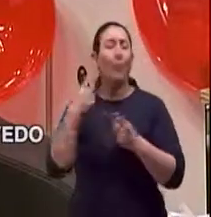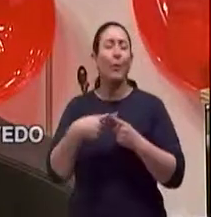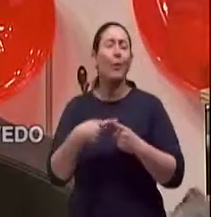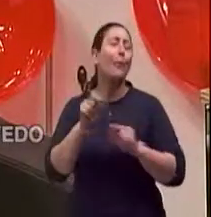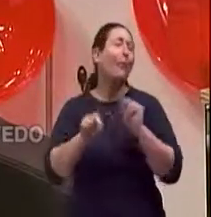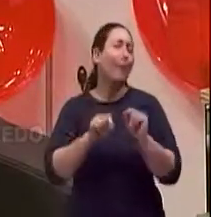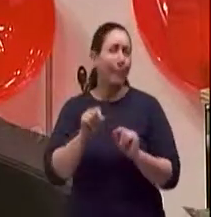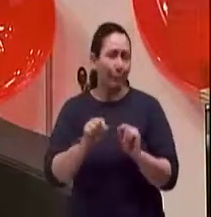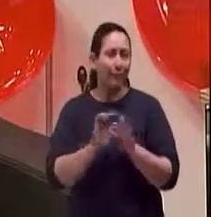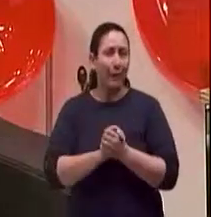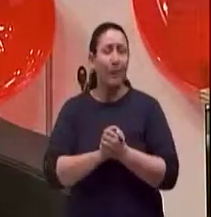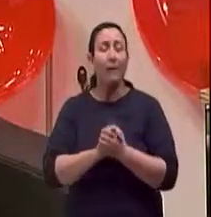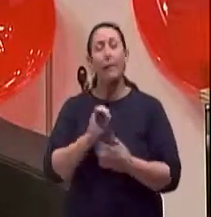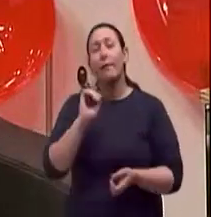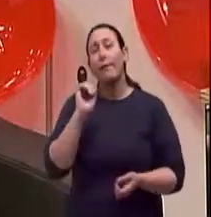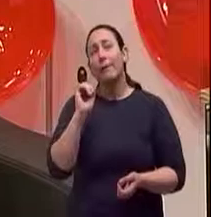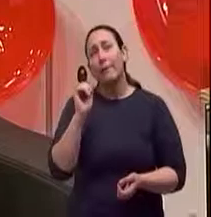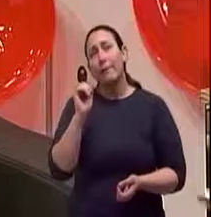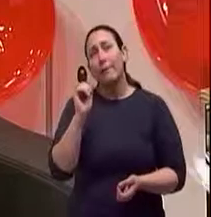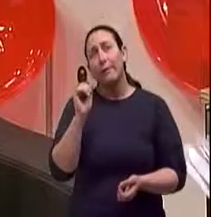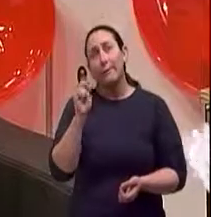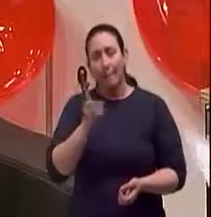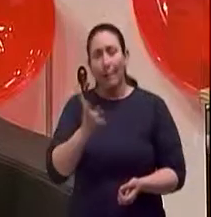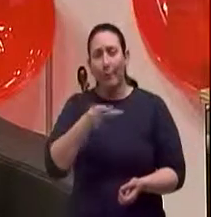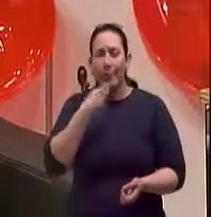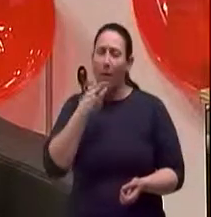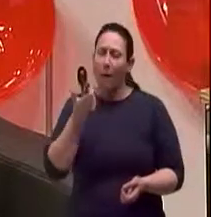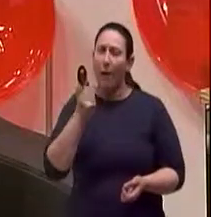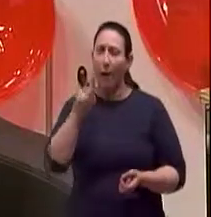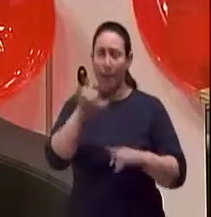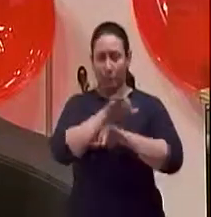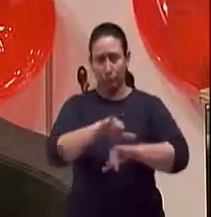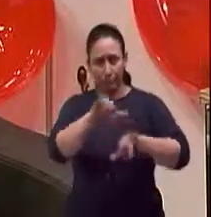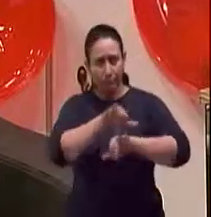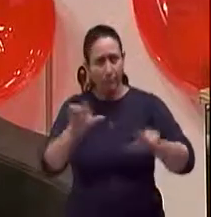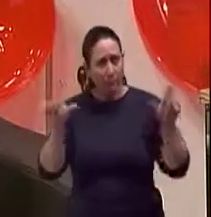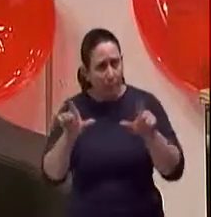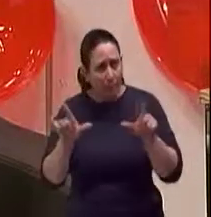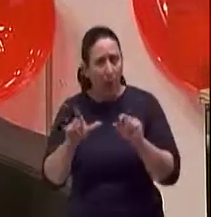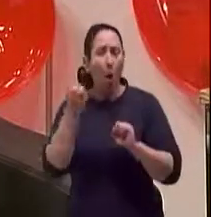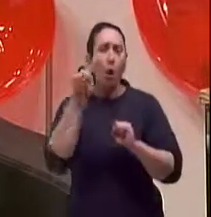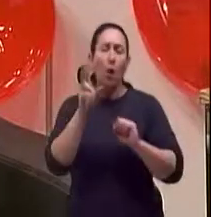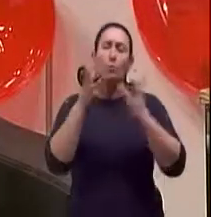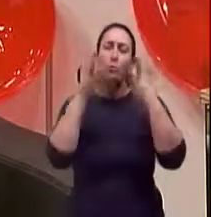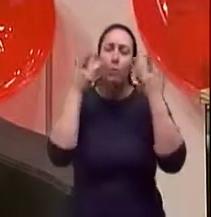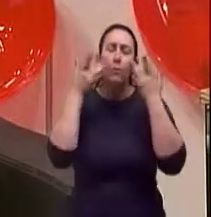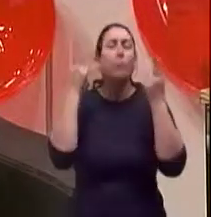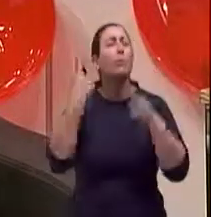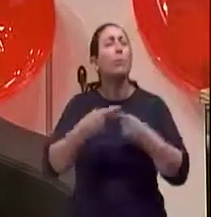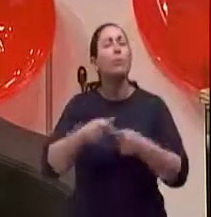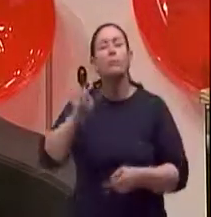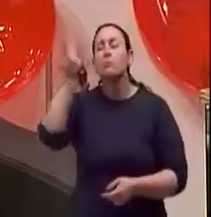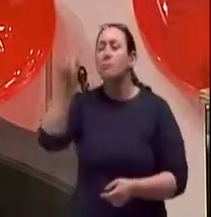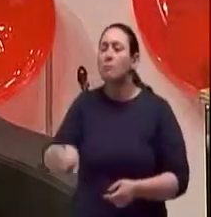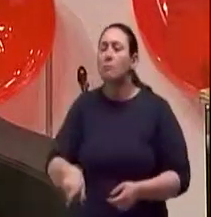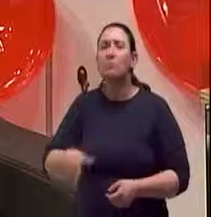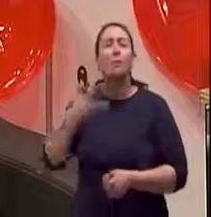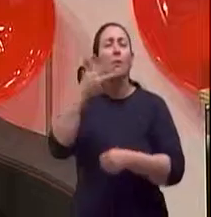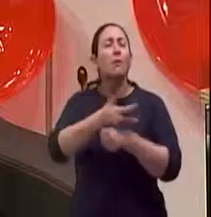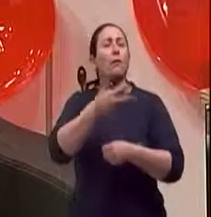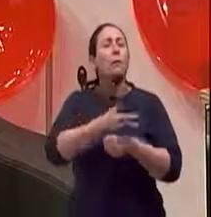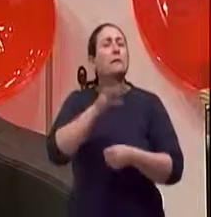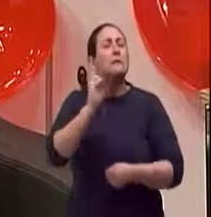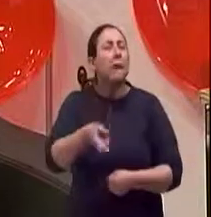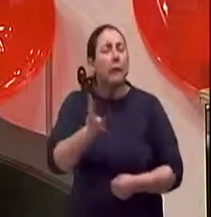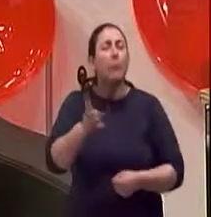que fica uma questão assim, em programas de TV ou em peça de teatro, porque o idoso sempre tem uma caricatura do idoso.